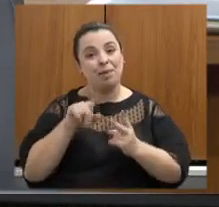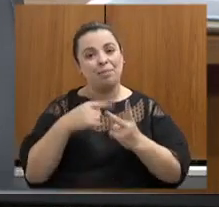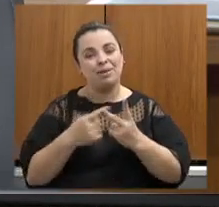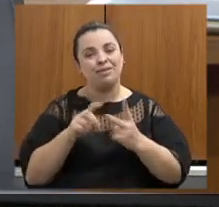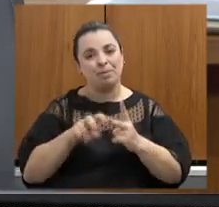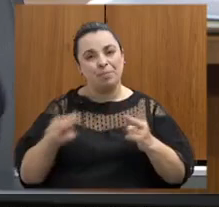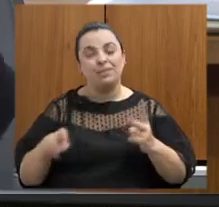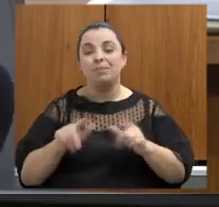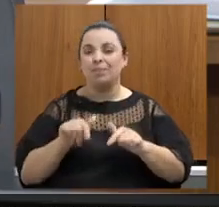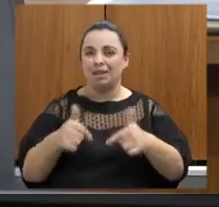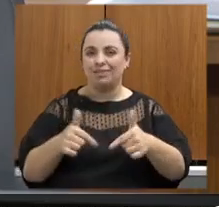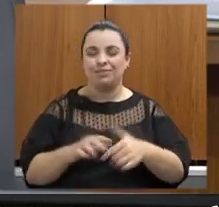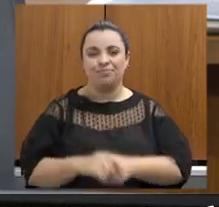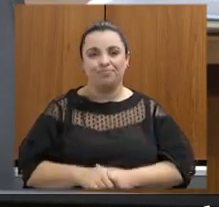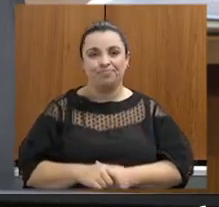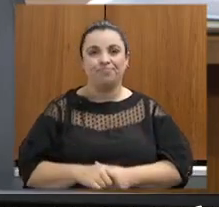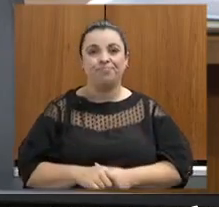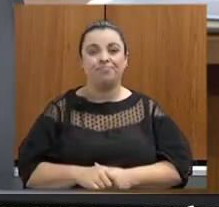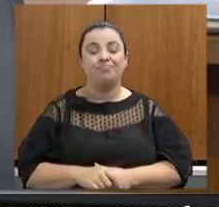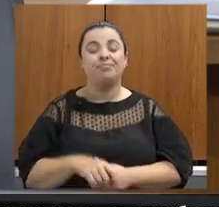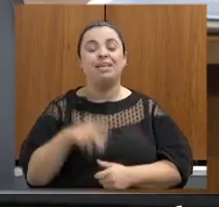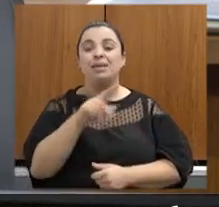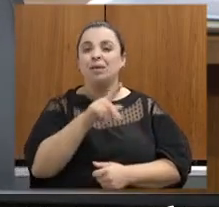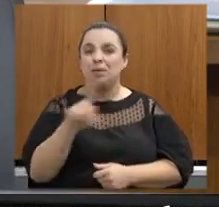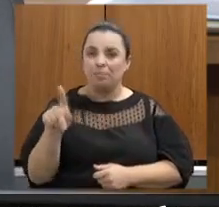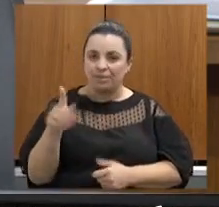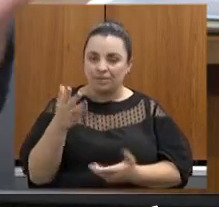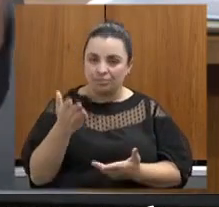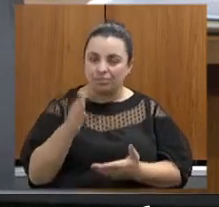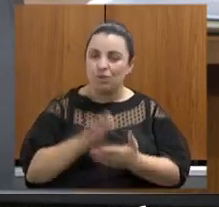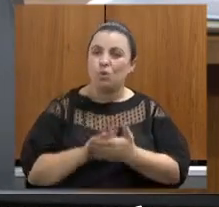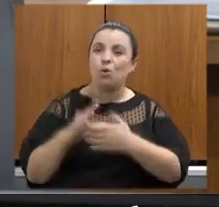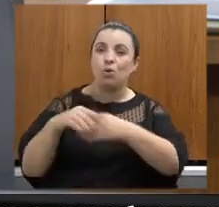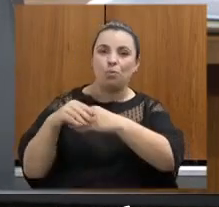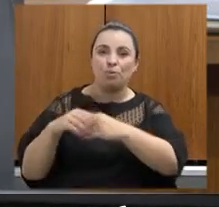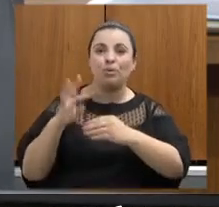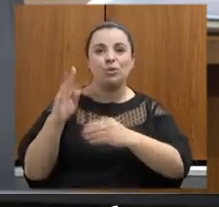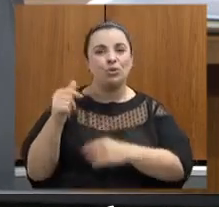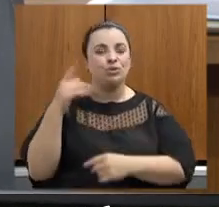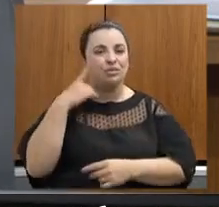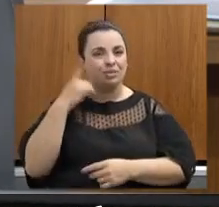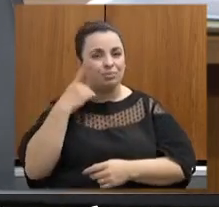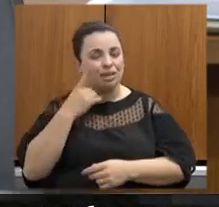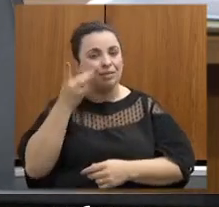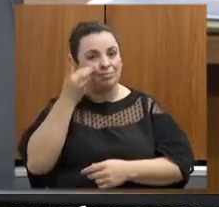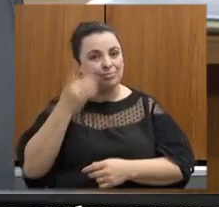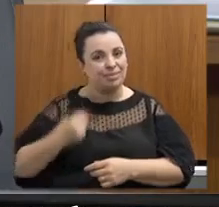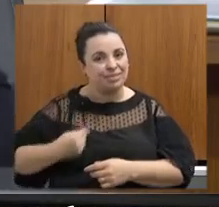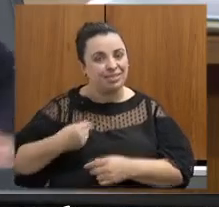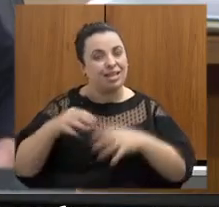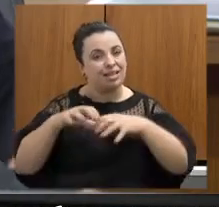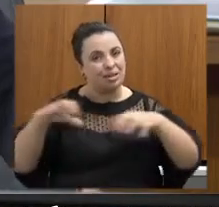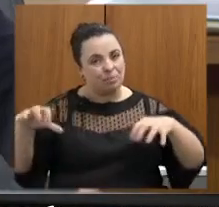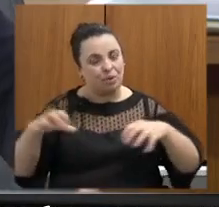presidente eu gostaria de cumprimentar todos os colegas em seu nome que estão aqui presencialmente remotamente também